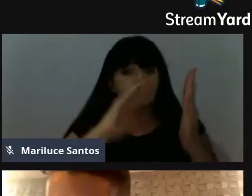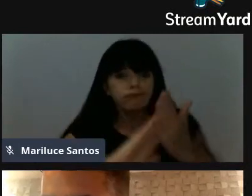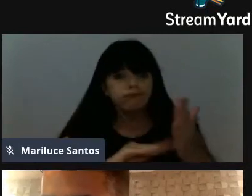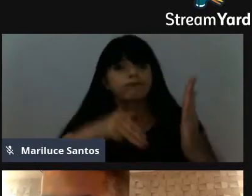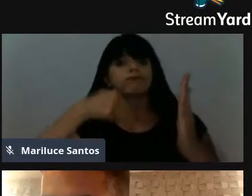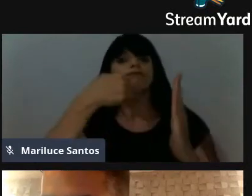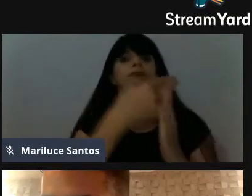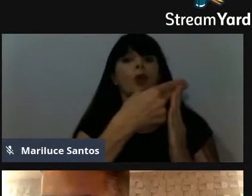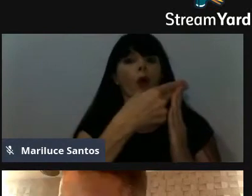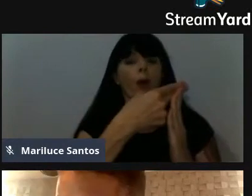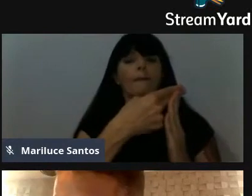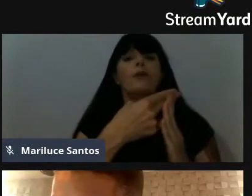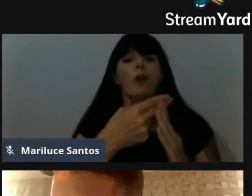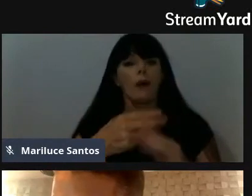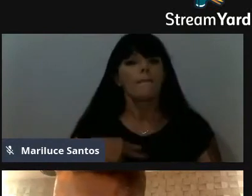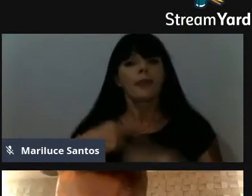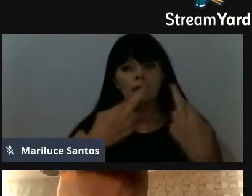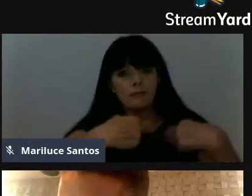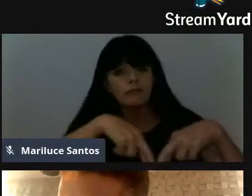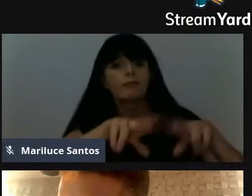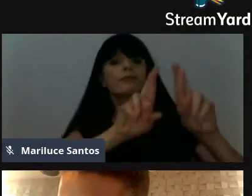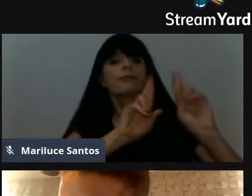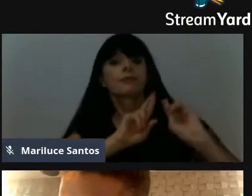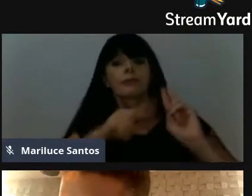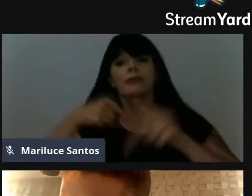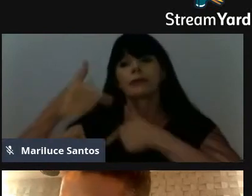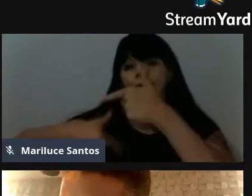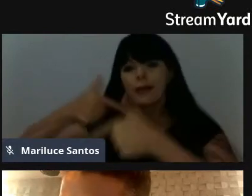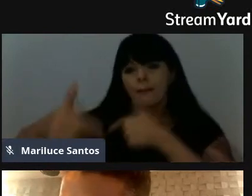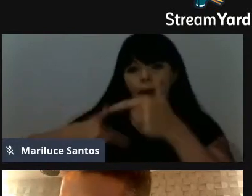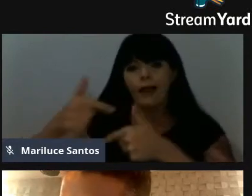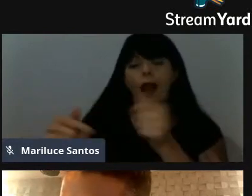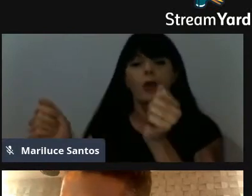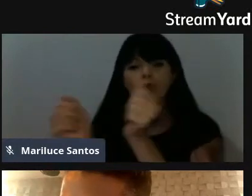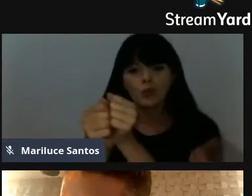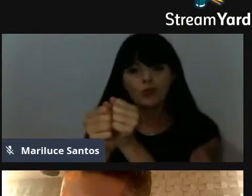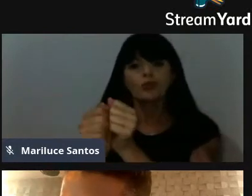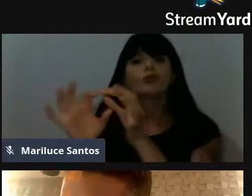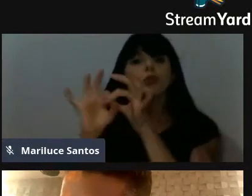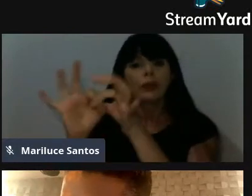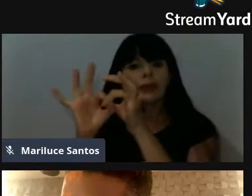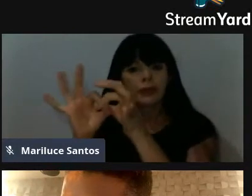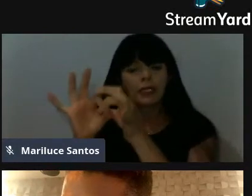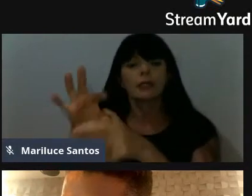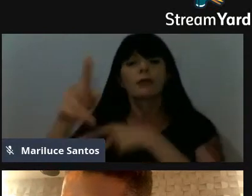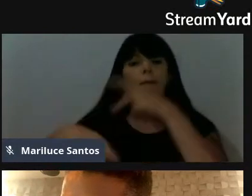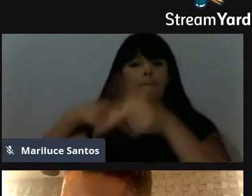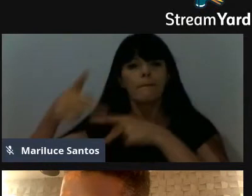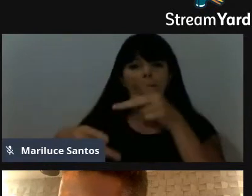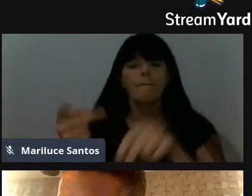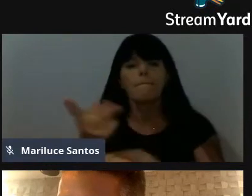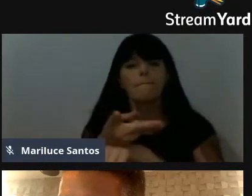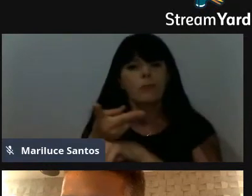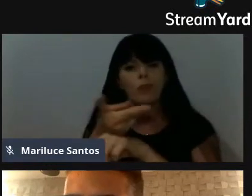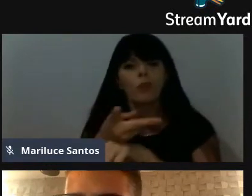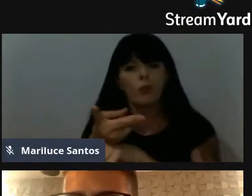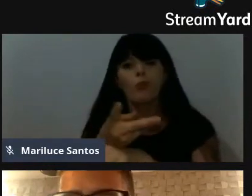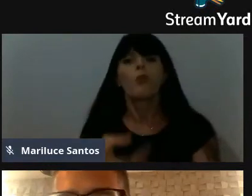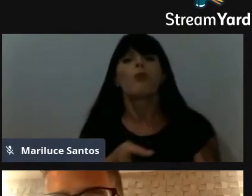de trabalhar sempre ao lado do povo, de manter o meu mandato participativo, buscando conhecimento, né, se